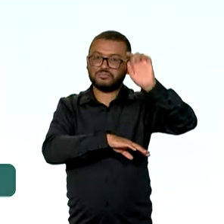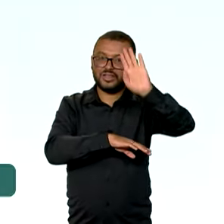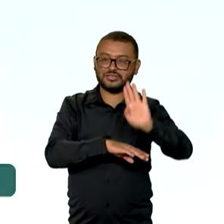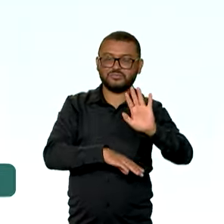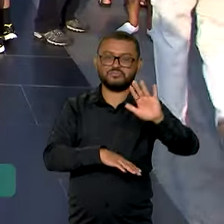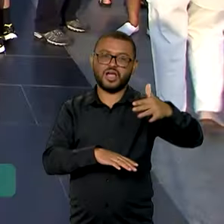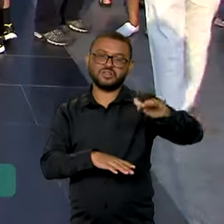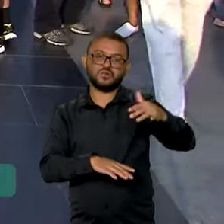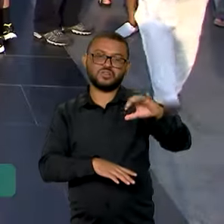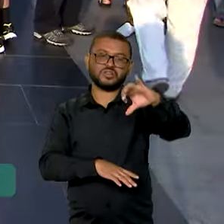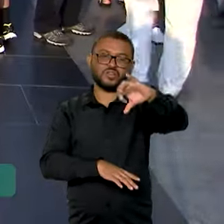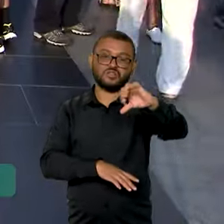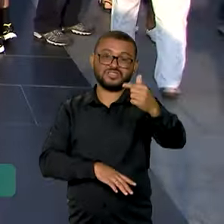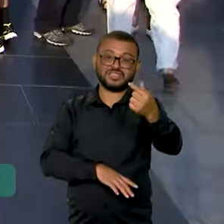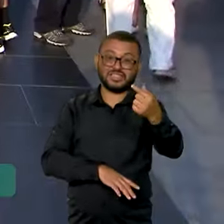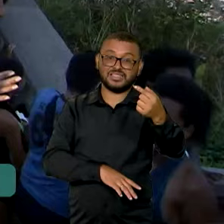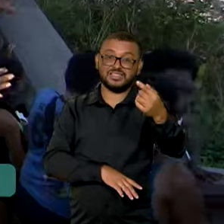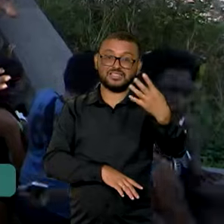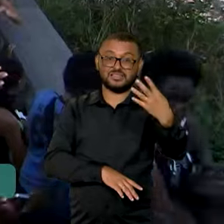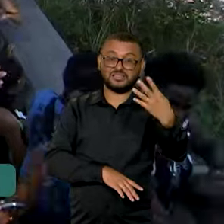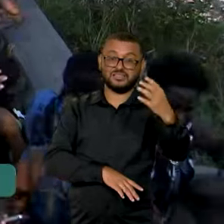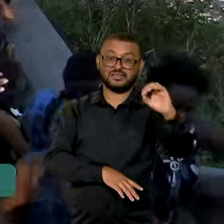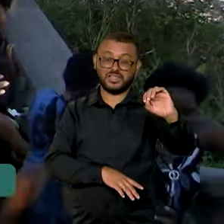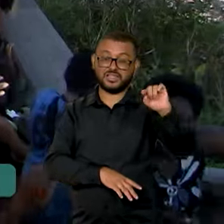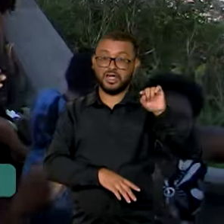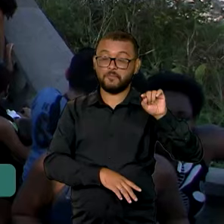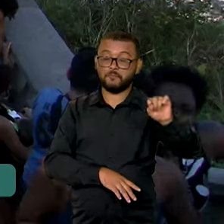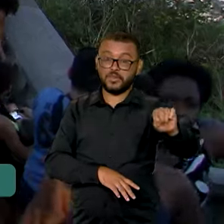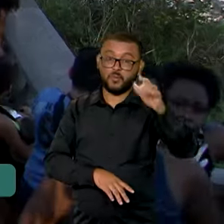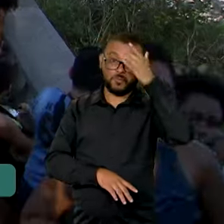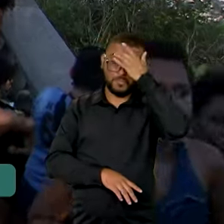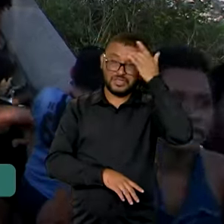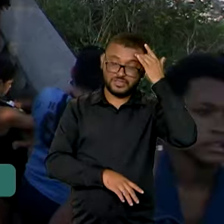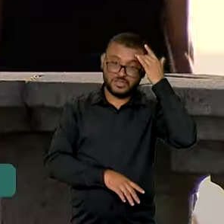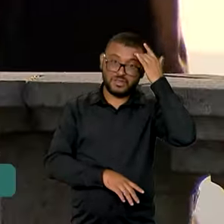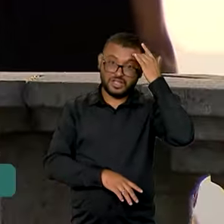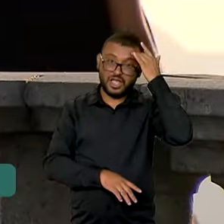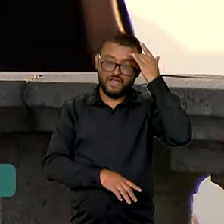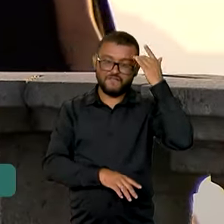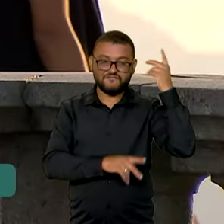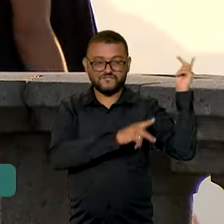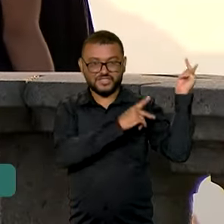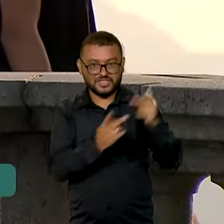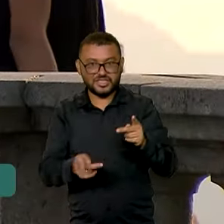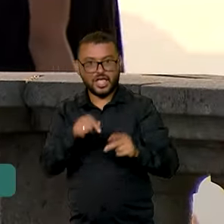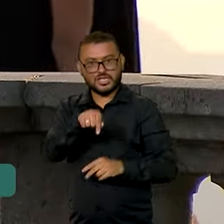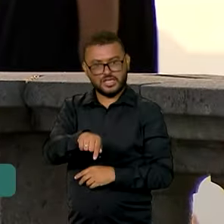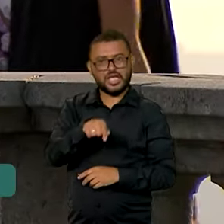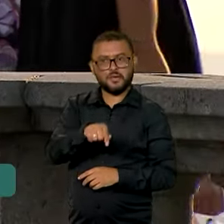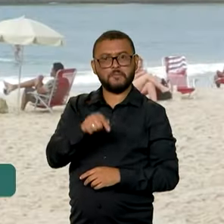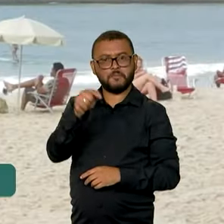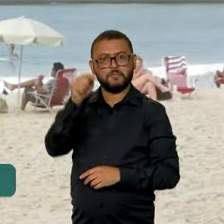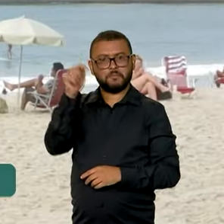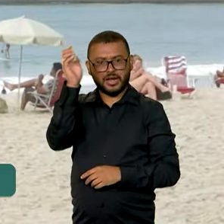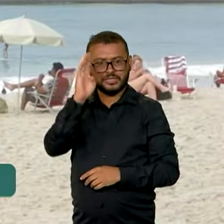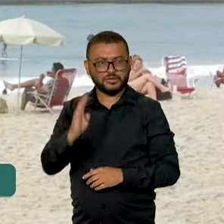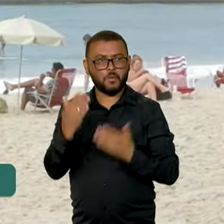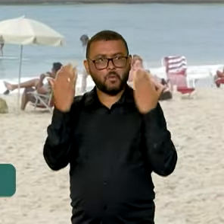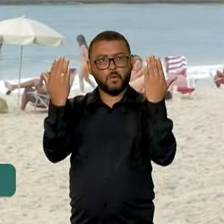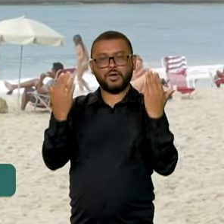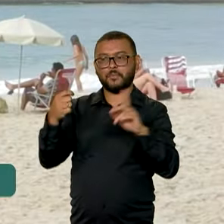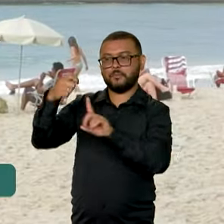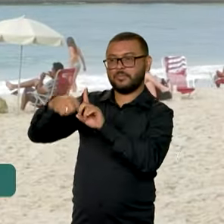Foram mais de 740 mil visitantes estrangeiros. Na comparação com março do ano